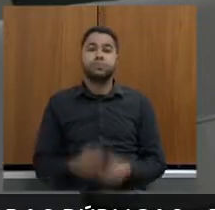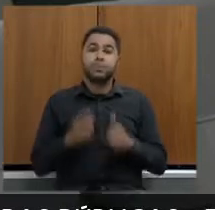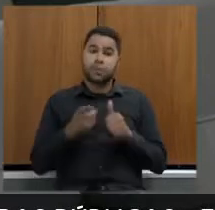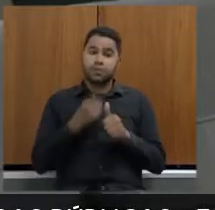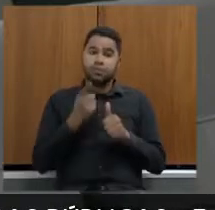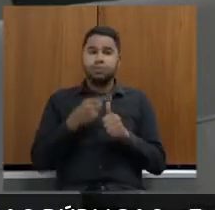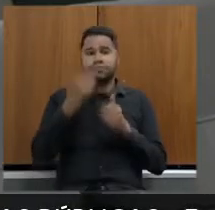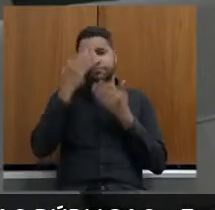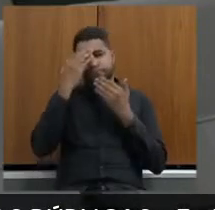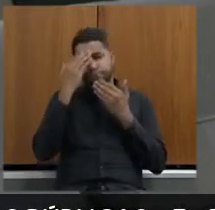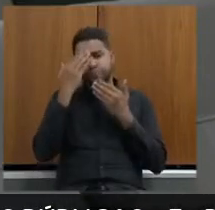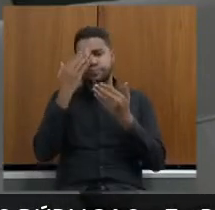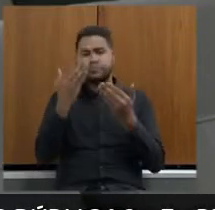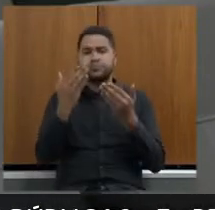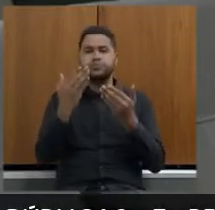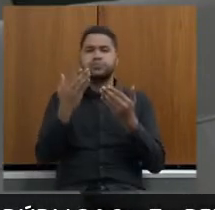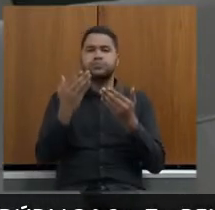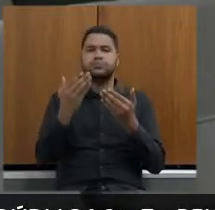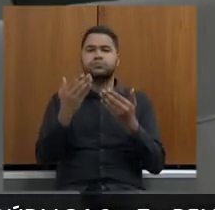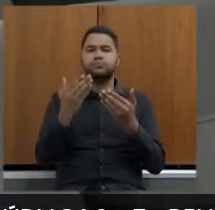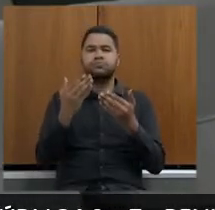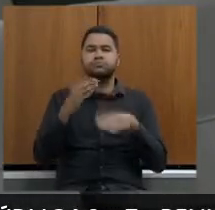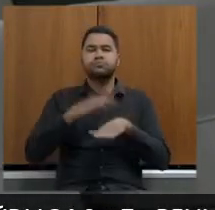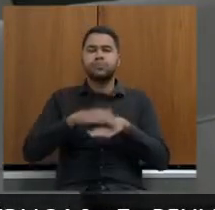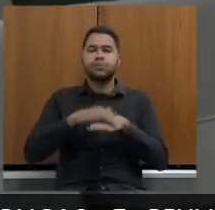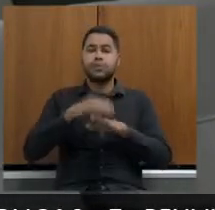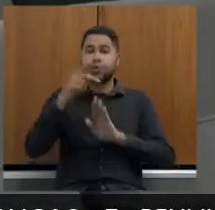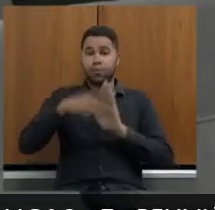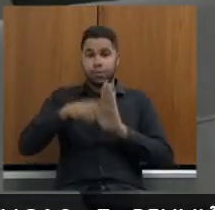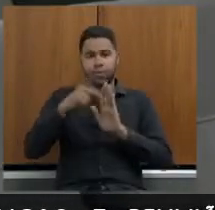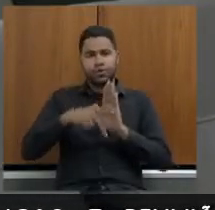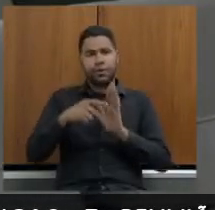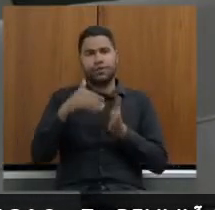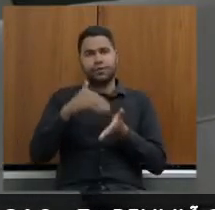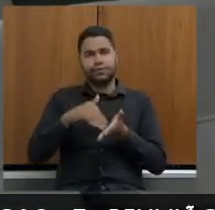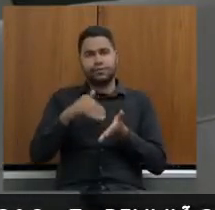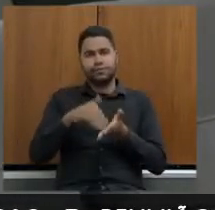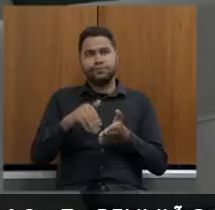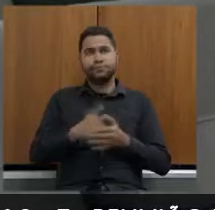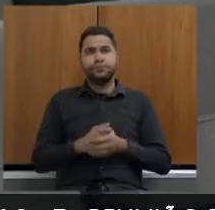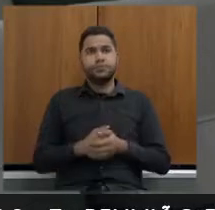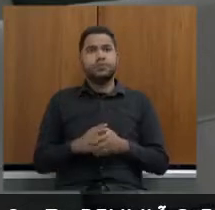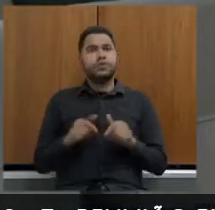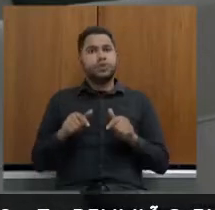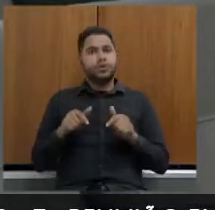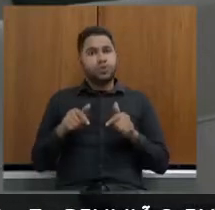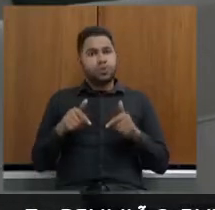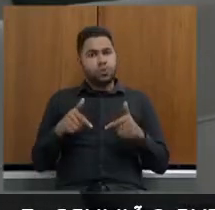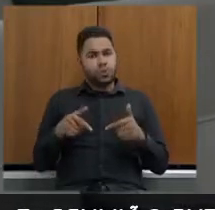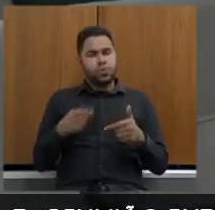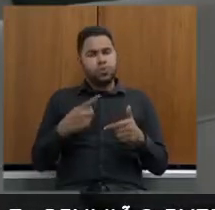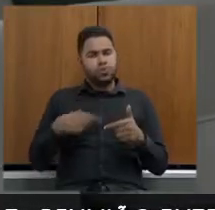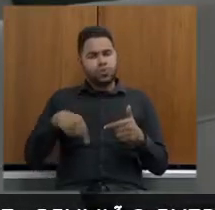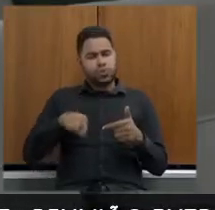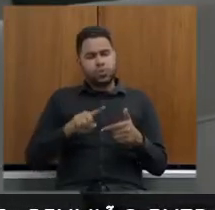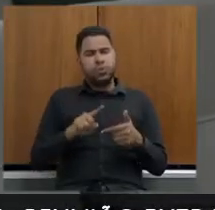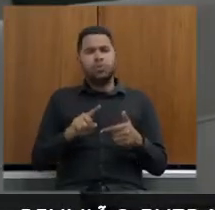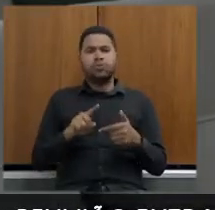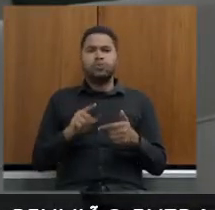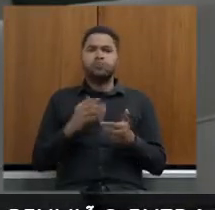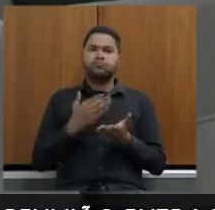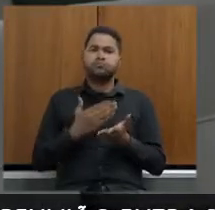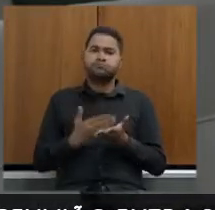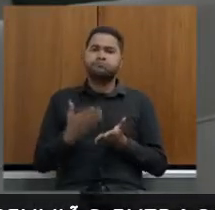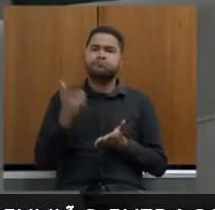agradecer esse resgate do projeto viu secretário foi uma luta que nós fizemos lá no início